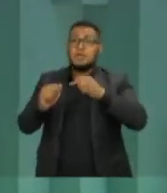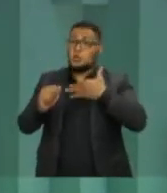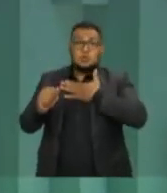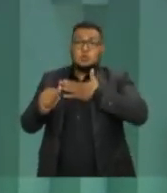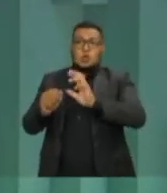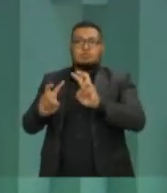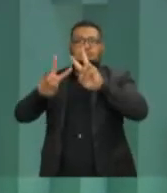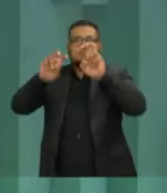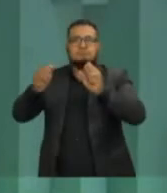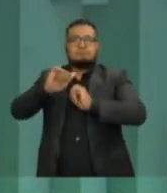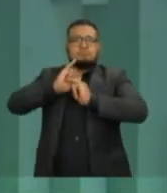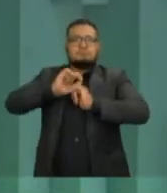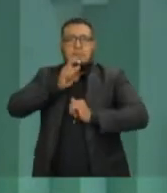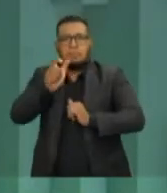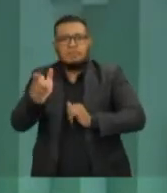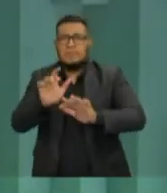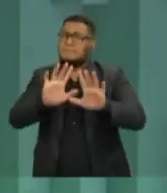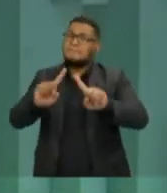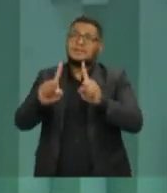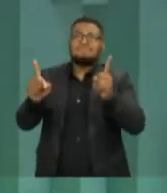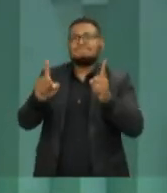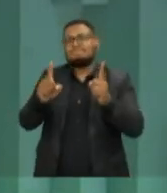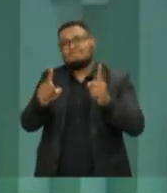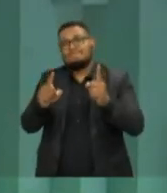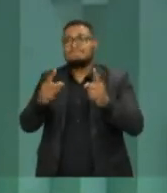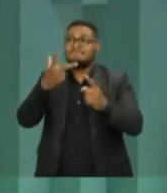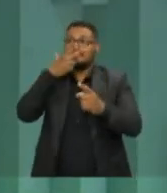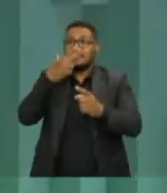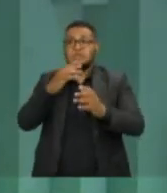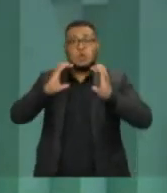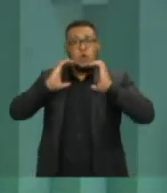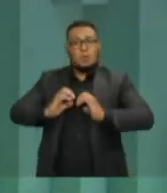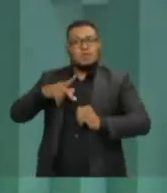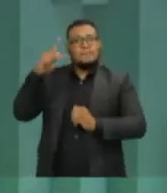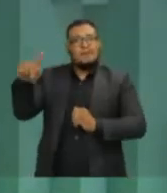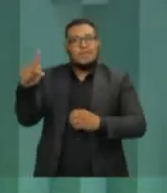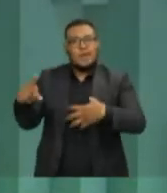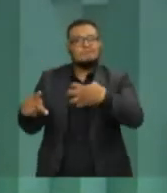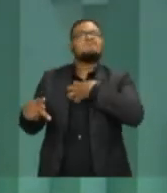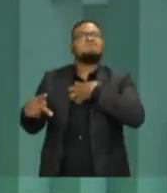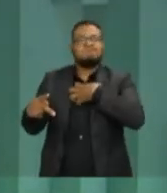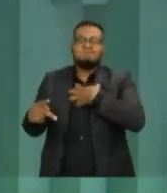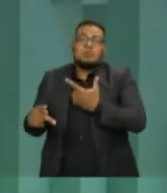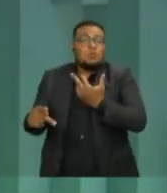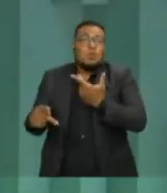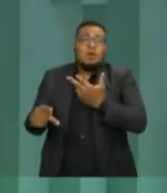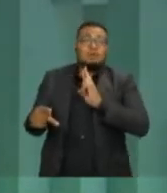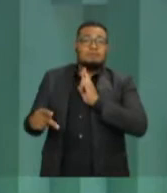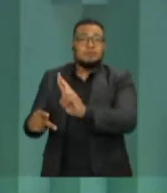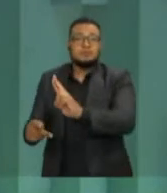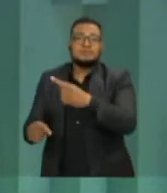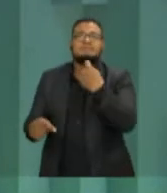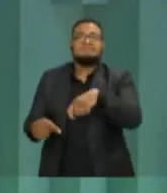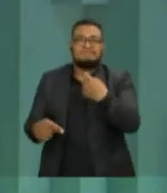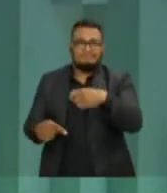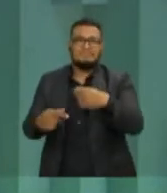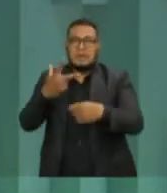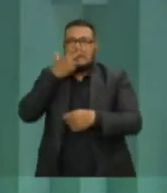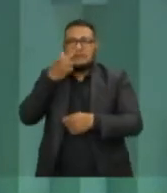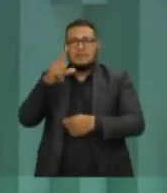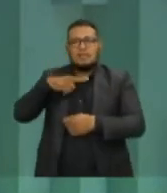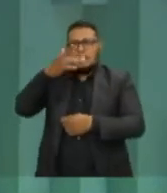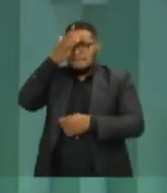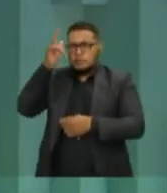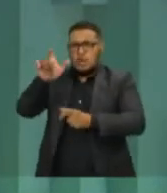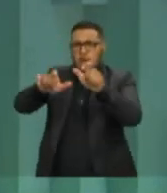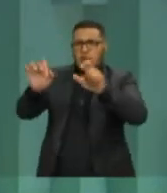mas ele fala de uma forma que me leva a fazer essas referências. Como se não existisse parceiros, como se não tivesse ninguém no entorno dele. E,